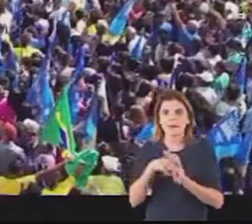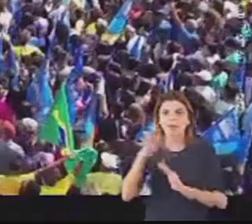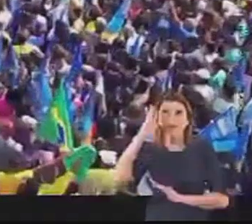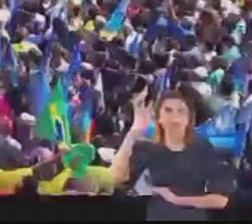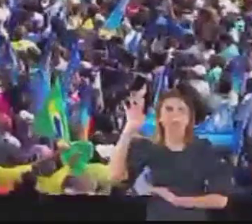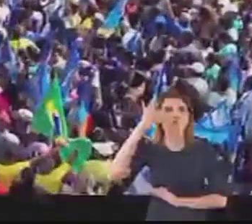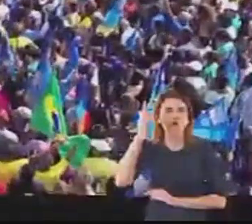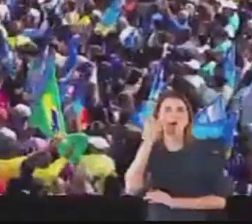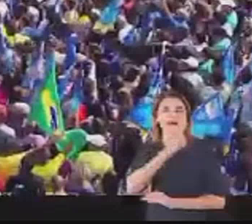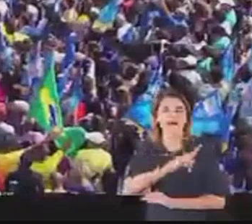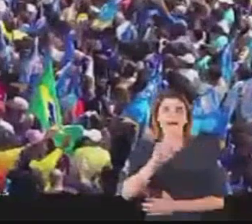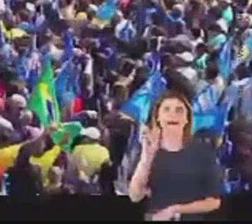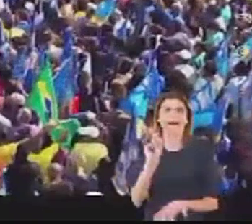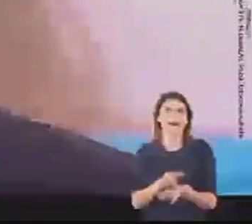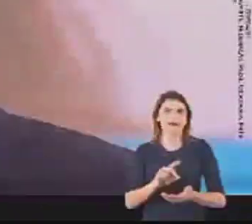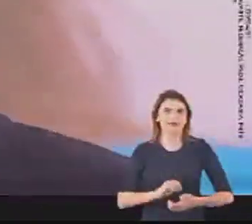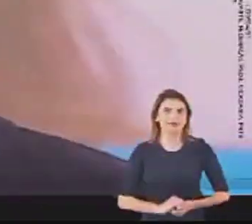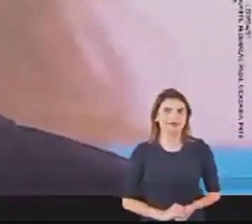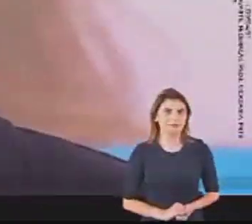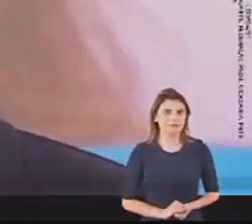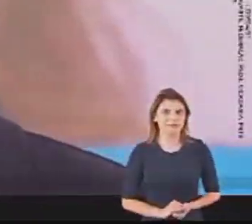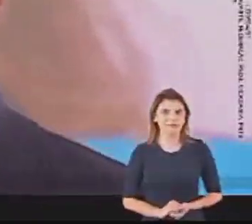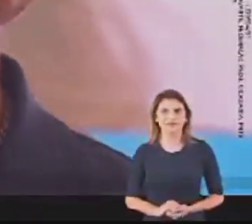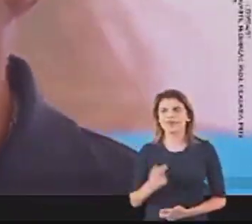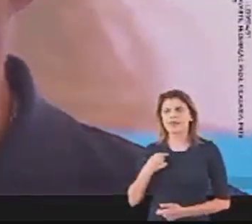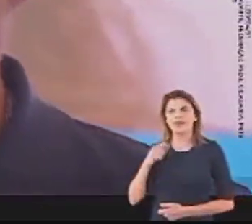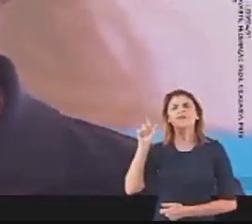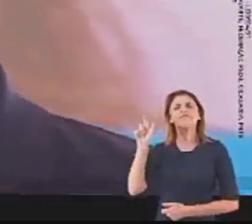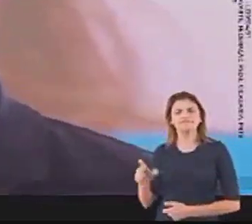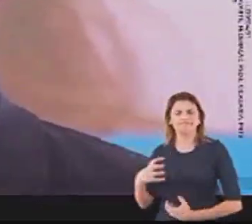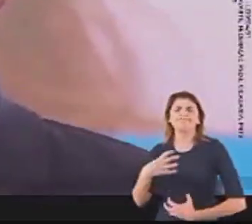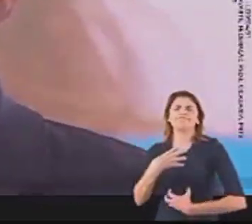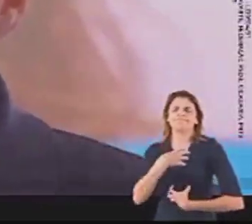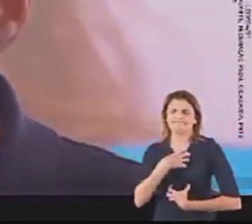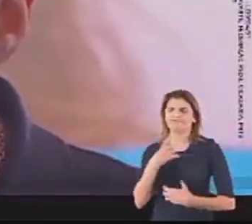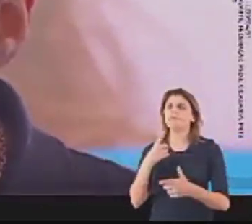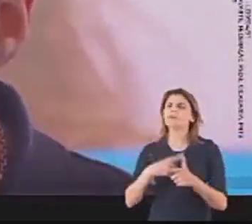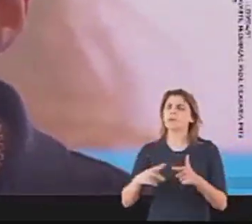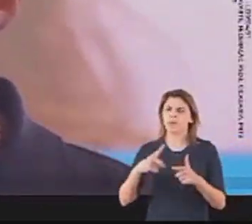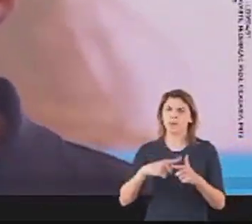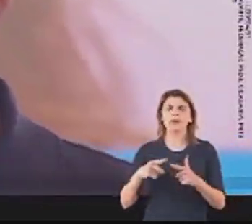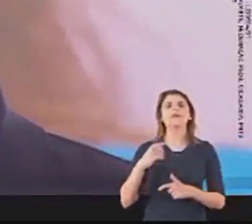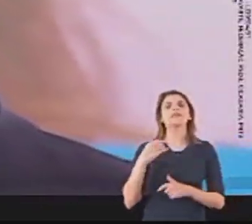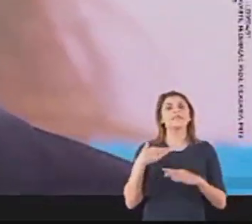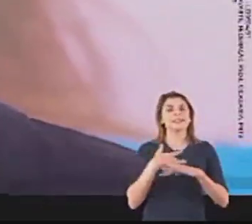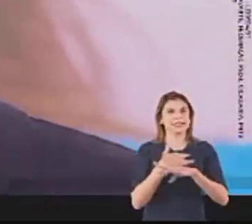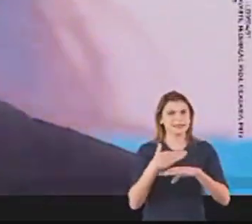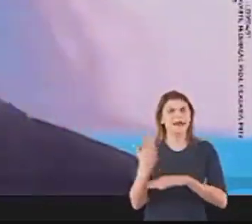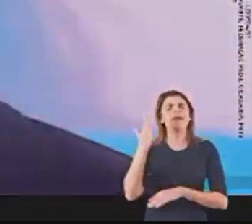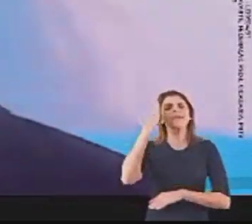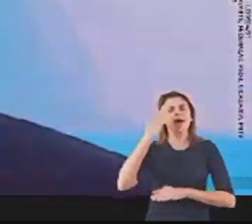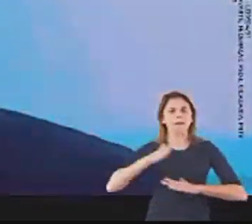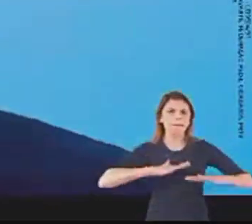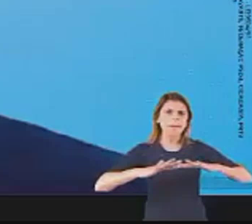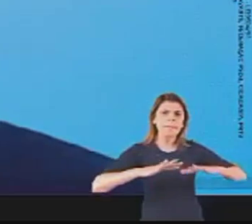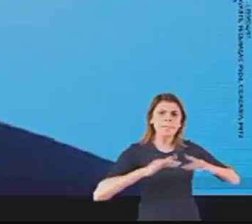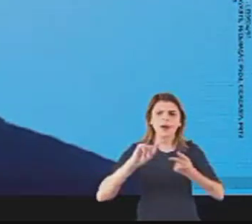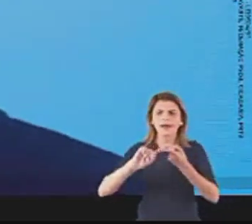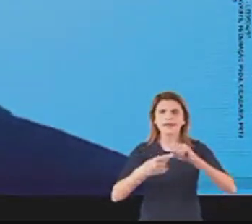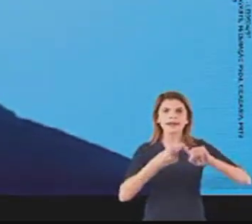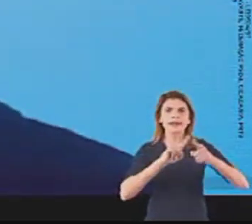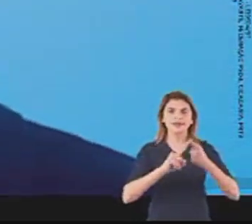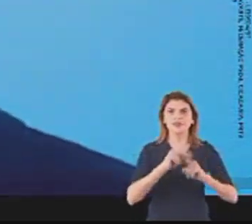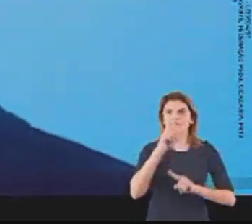se tornem realidade. Ele vive os problemas da cidade e tem todas as condições de mobilizar as